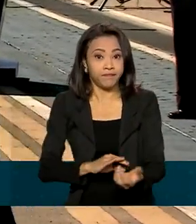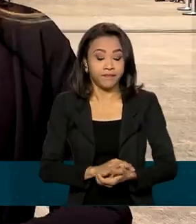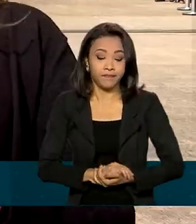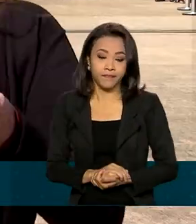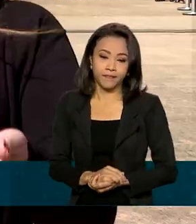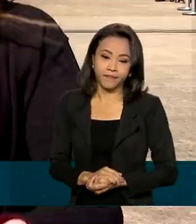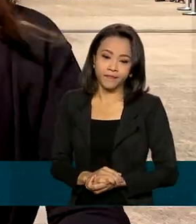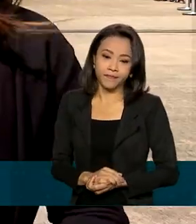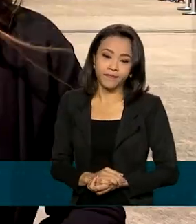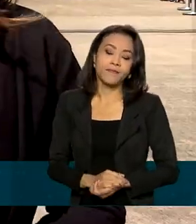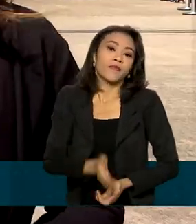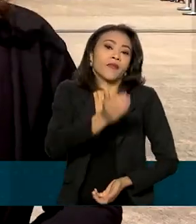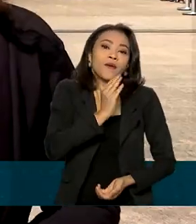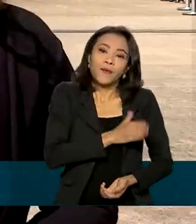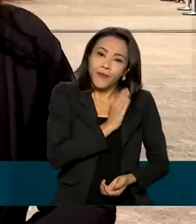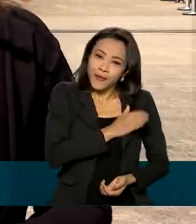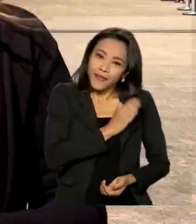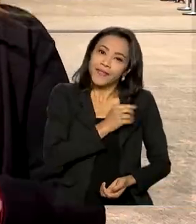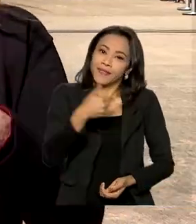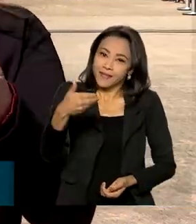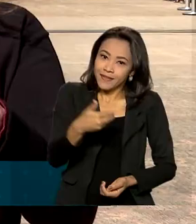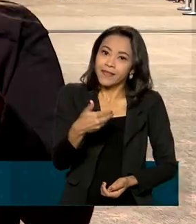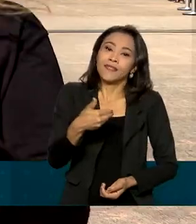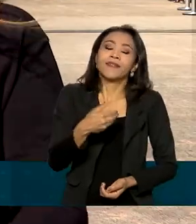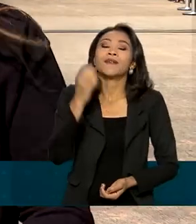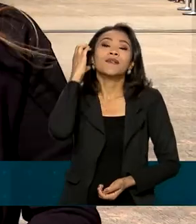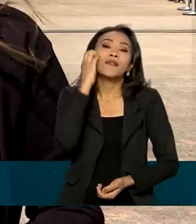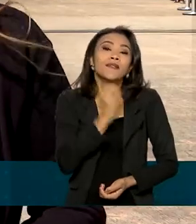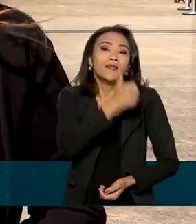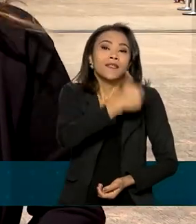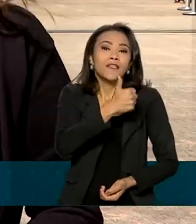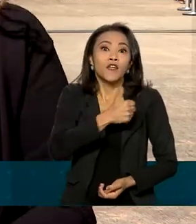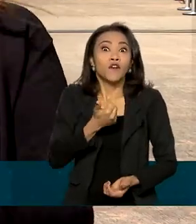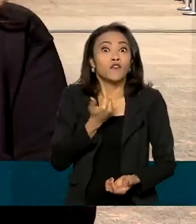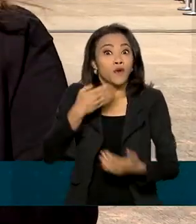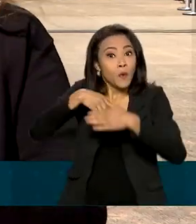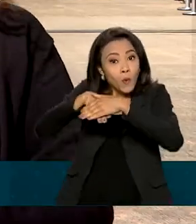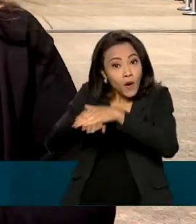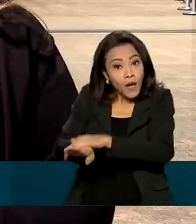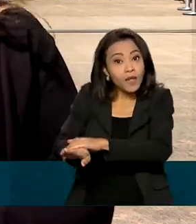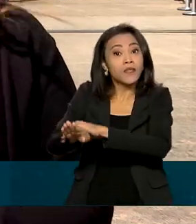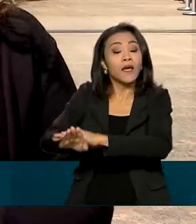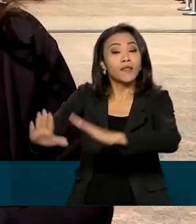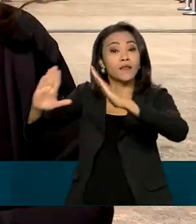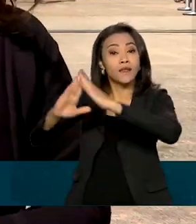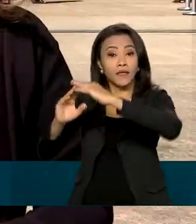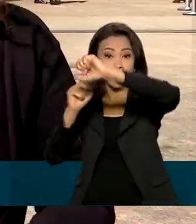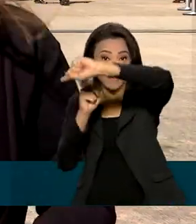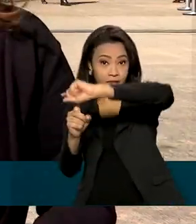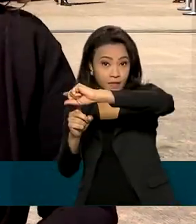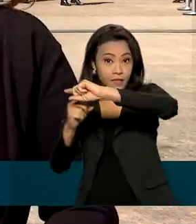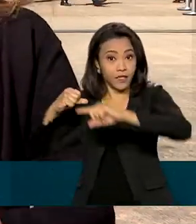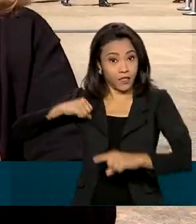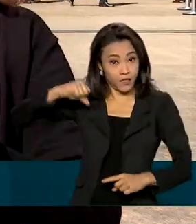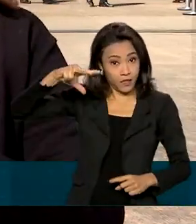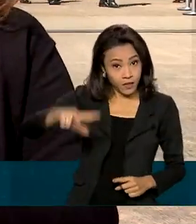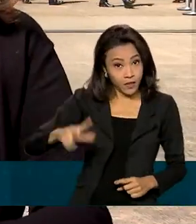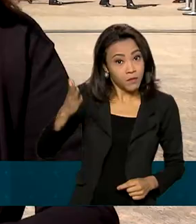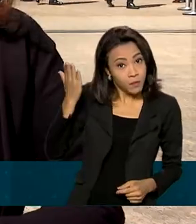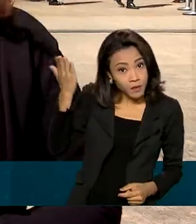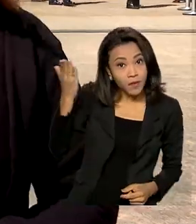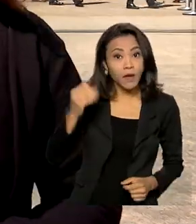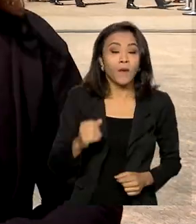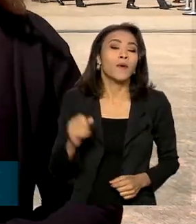E o coração que virou uma relíquia foi guardado a sete chaves na Igreja da Irmandade da Lapa, no Porto. E